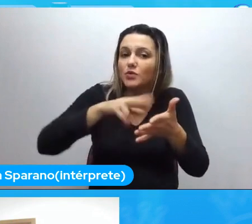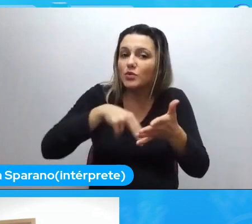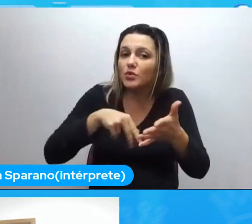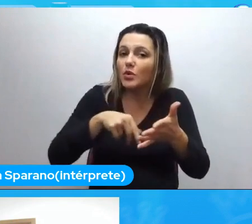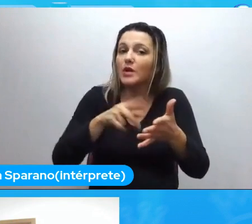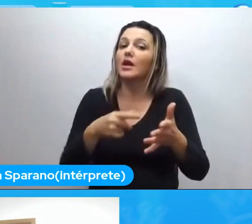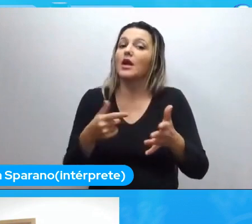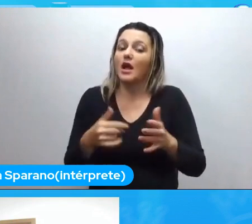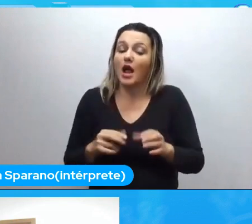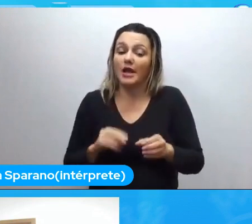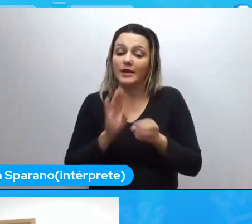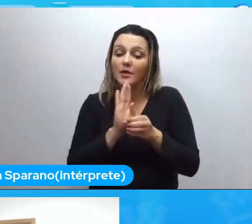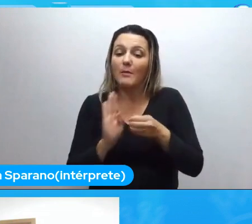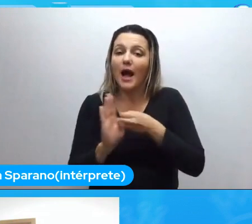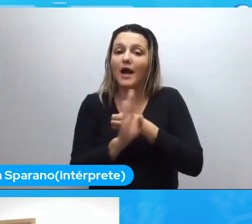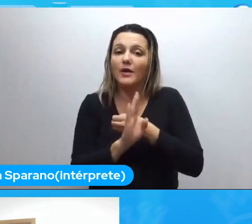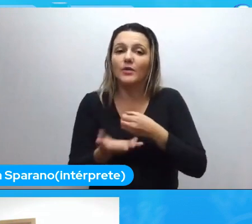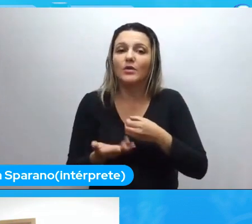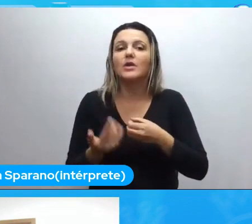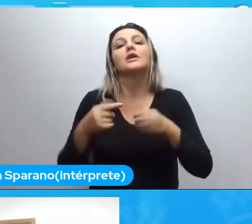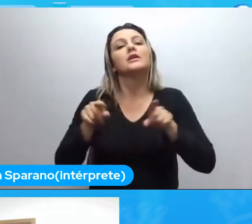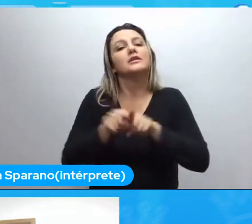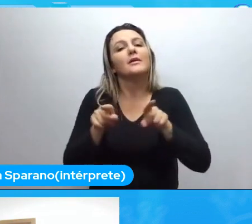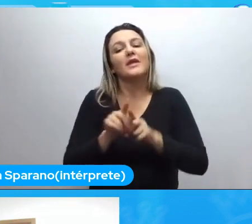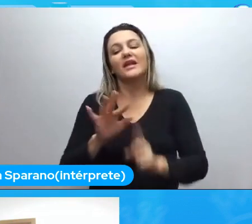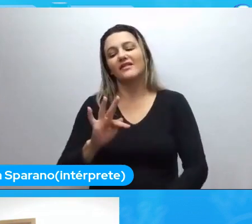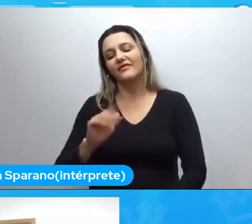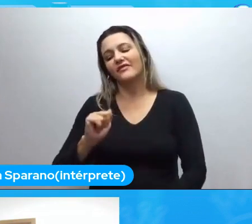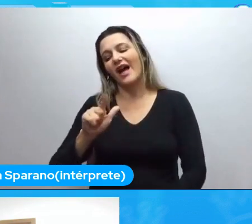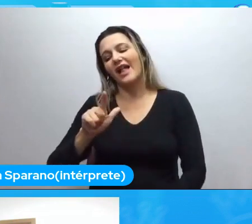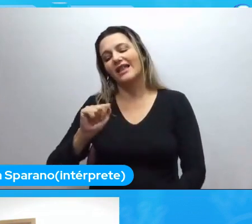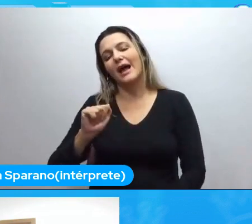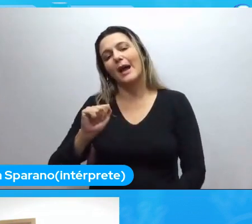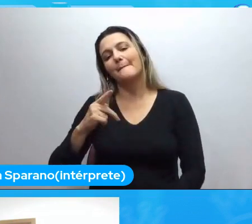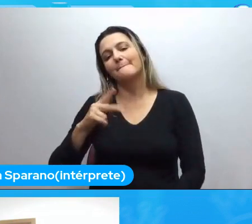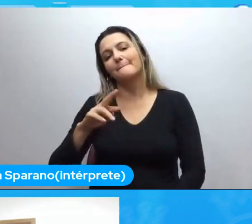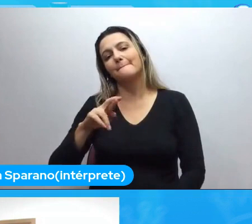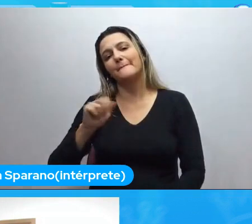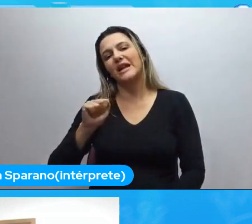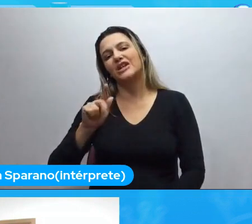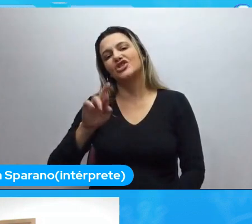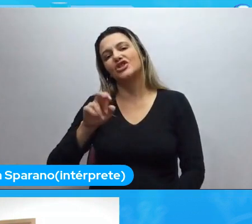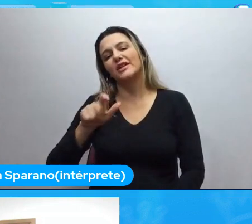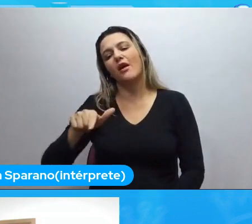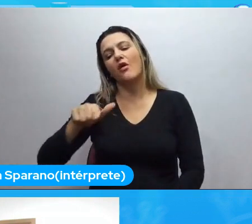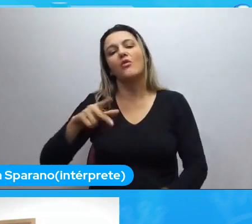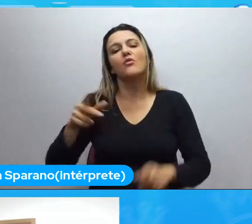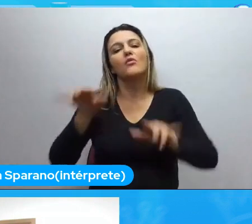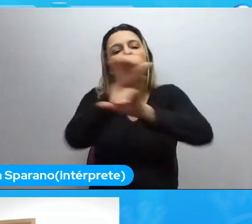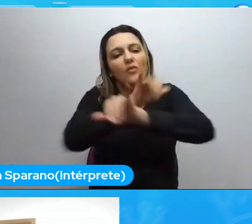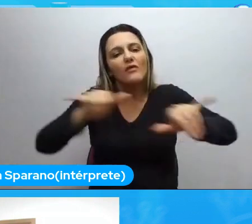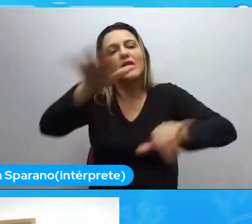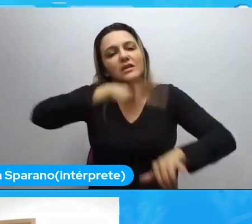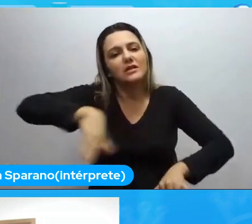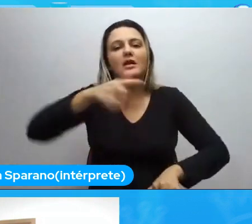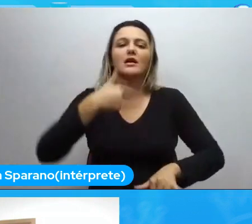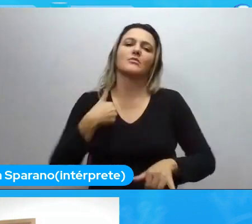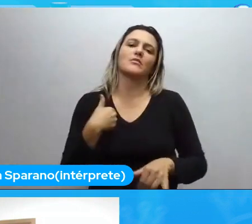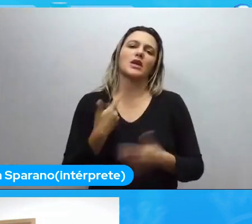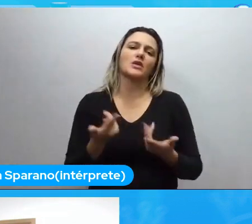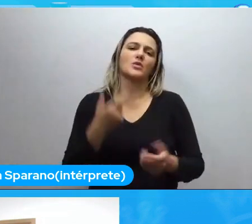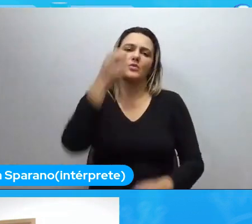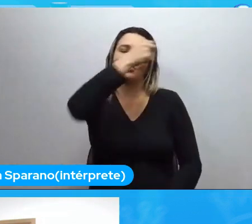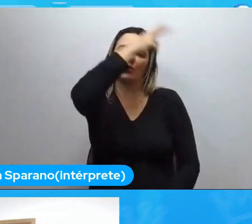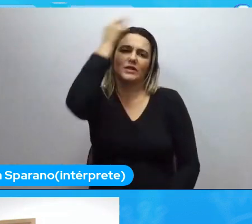Tem o Fala para Geral, que eu tento abrir os dados do município. Porque, como eu falei, tecnologia aqui é uma coisa... Embora o município, o meu município, seja o segundo em